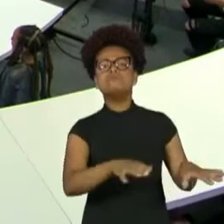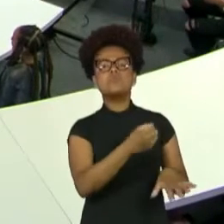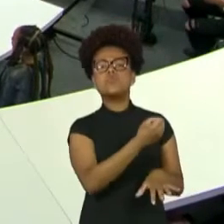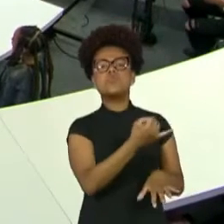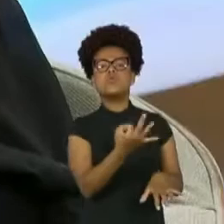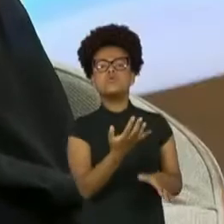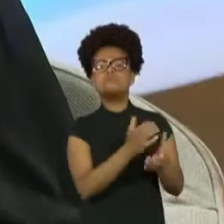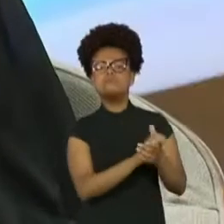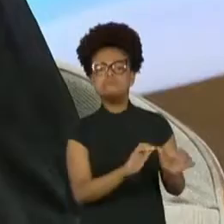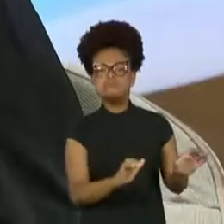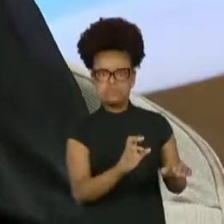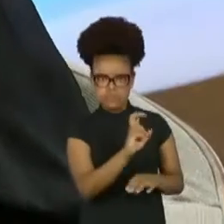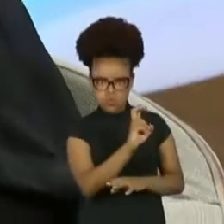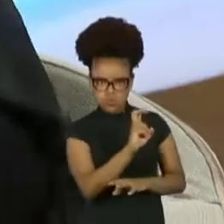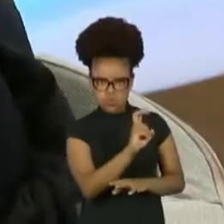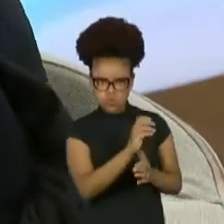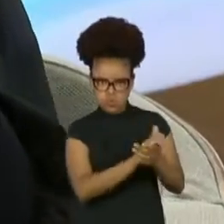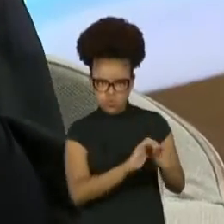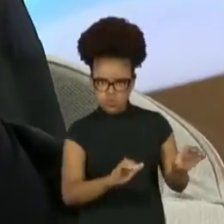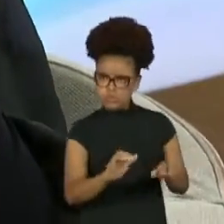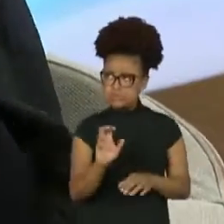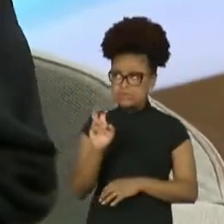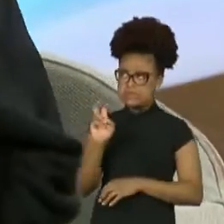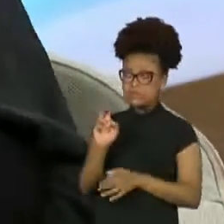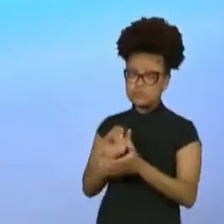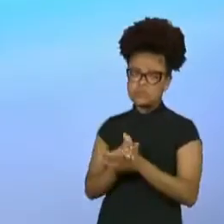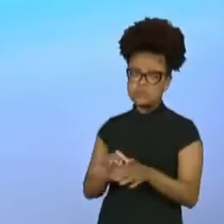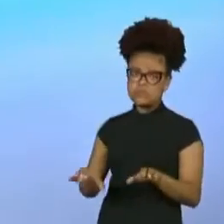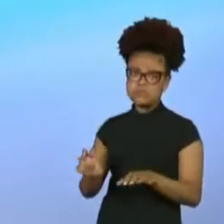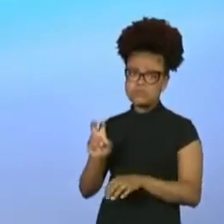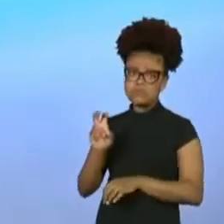Mas parei, viu? Mas parei. Não, de casar.